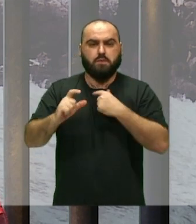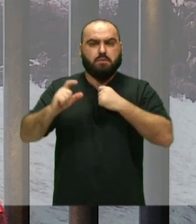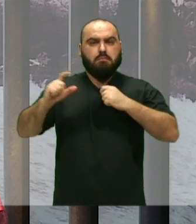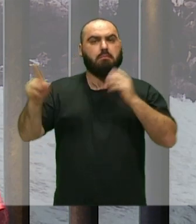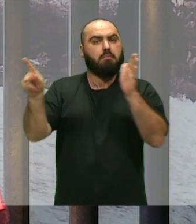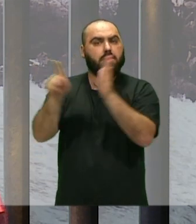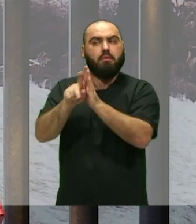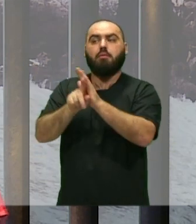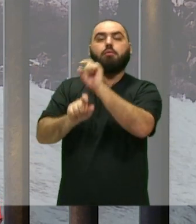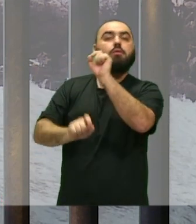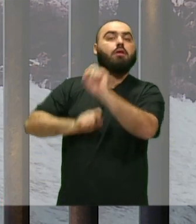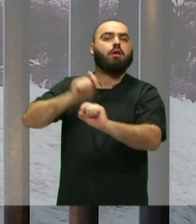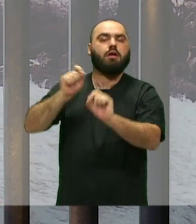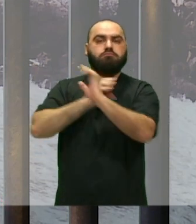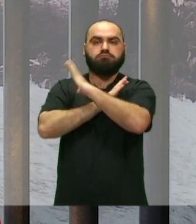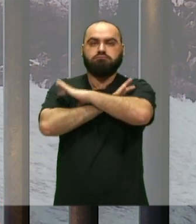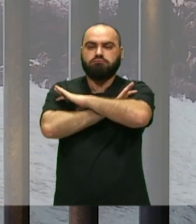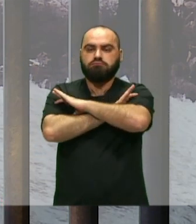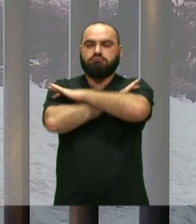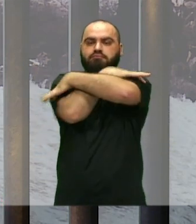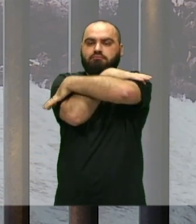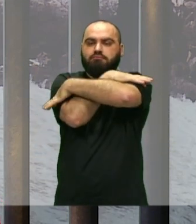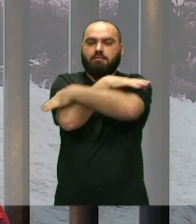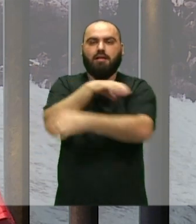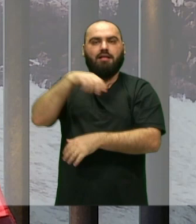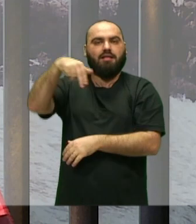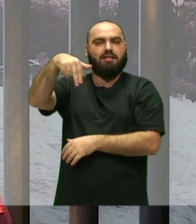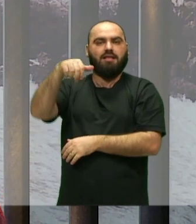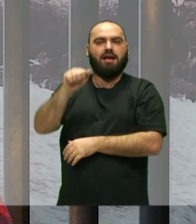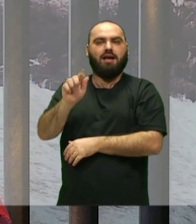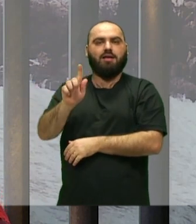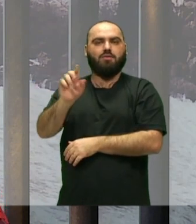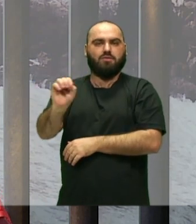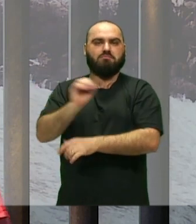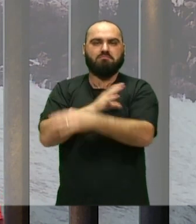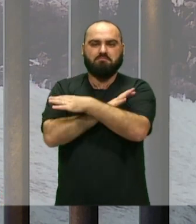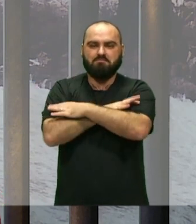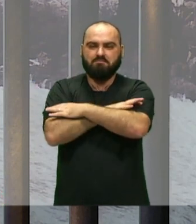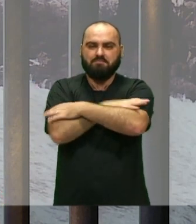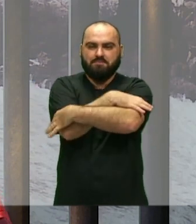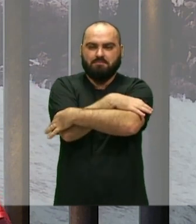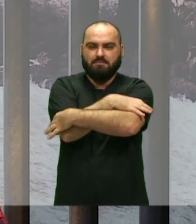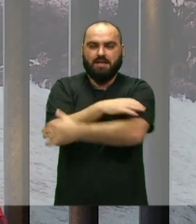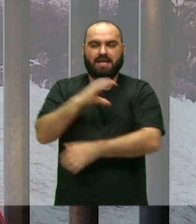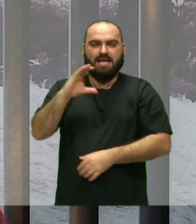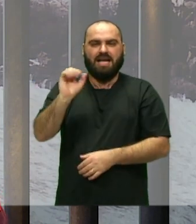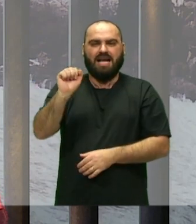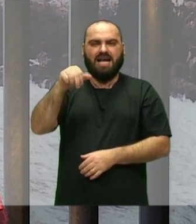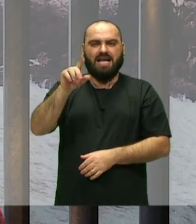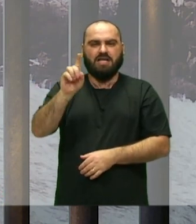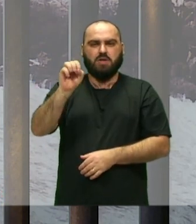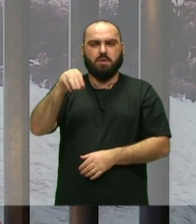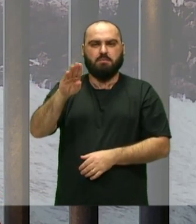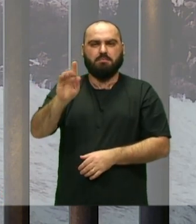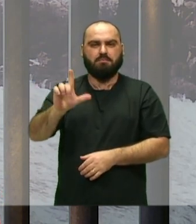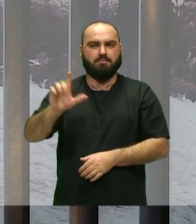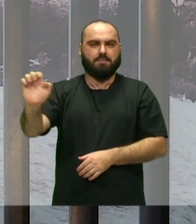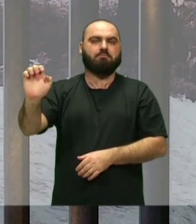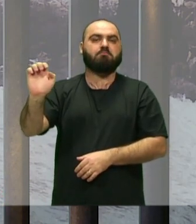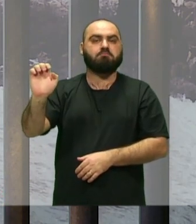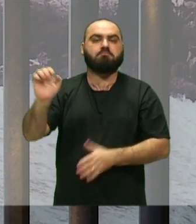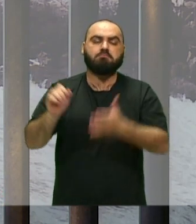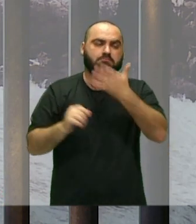Nago Então já nasci Dentro desse contexto Do maracatu nação Onde meu pai Também foi Diretor de